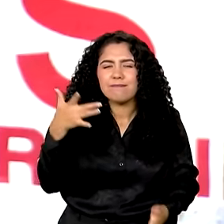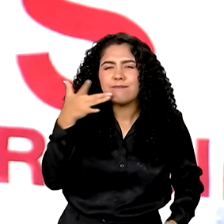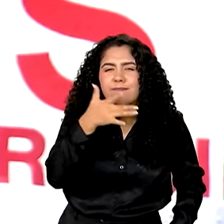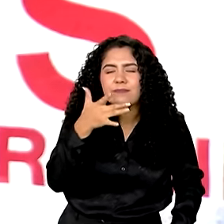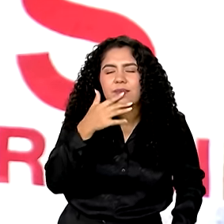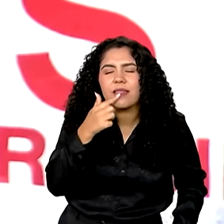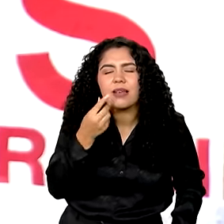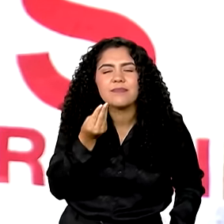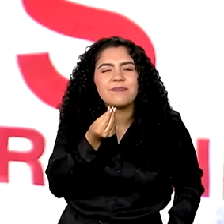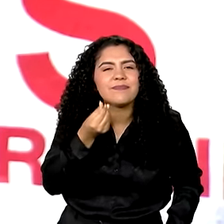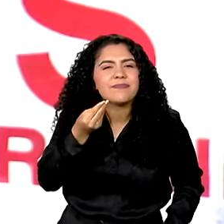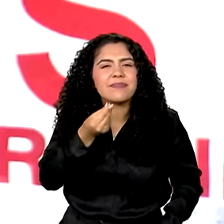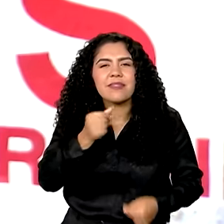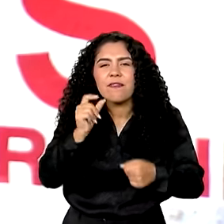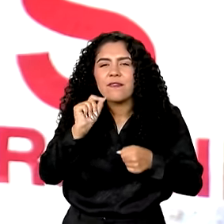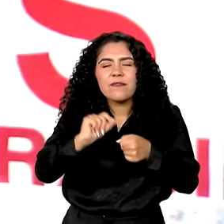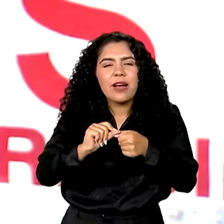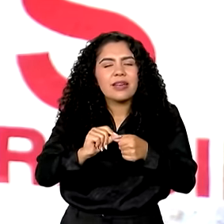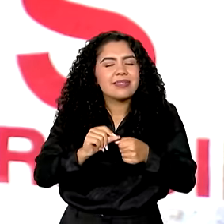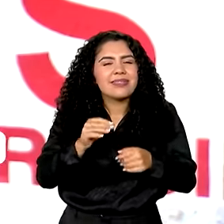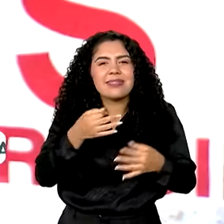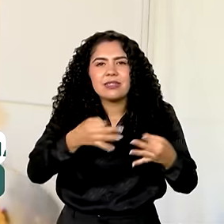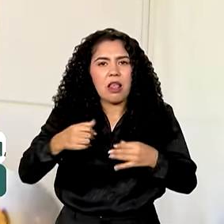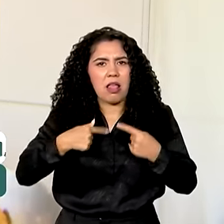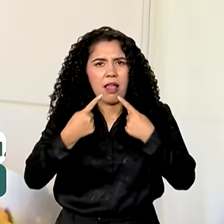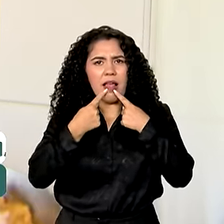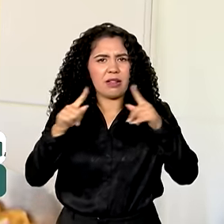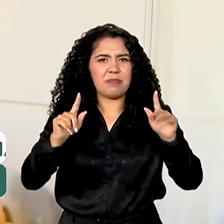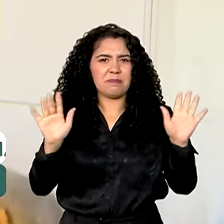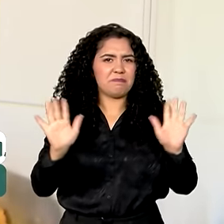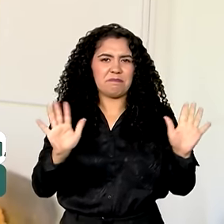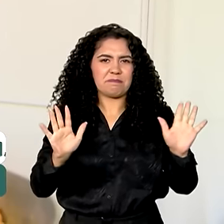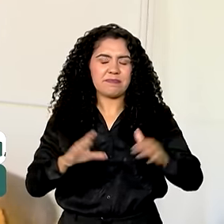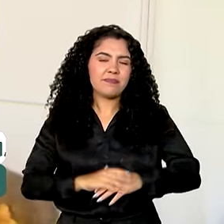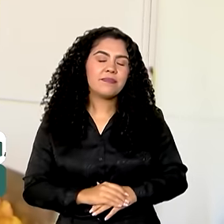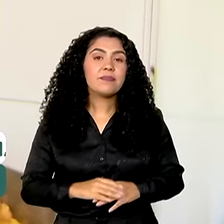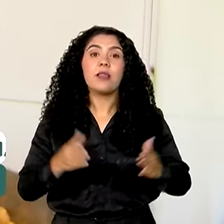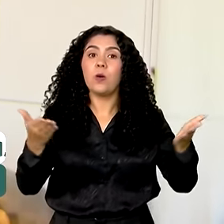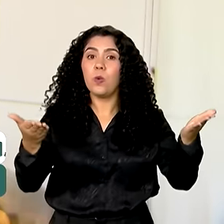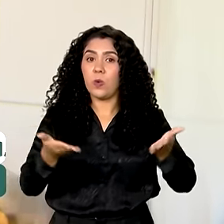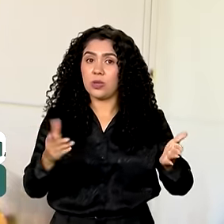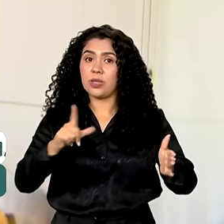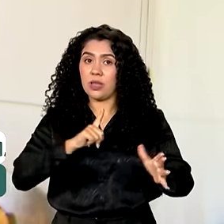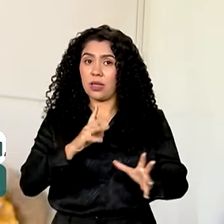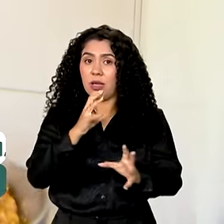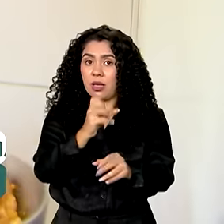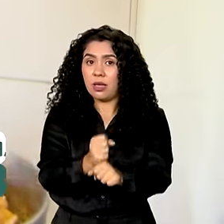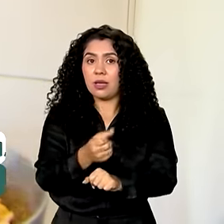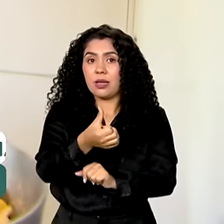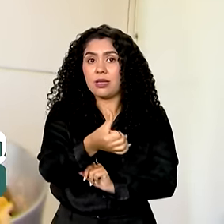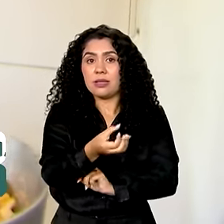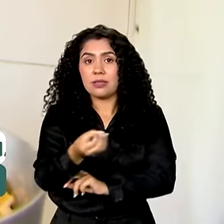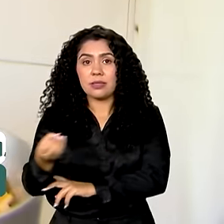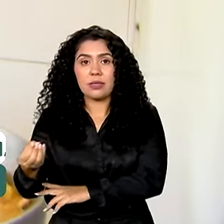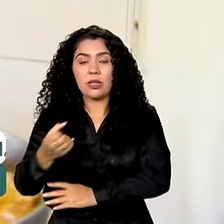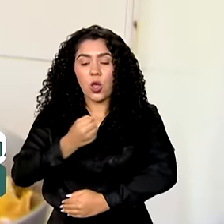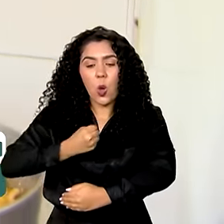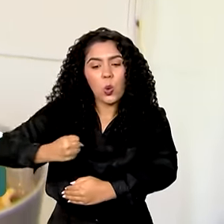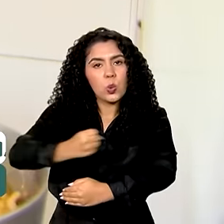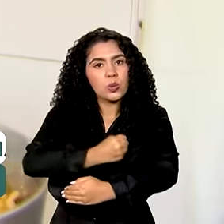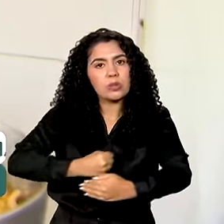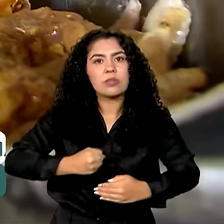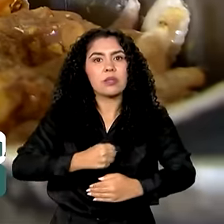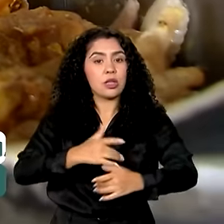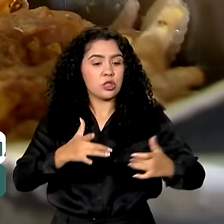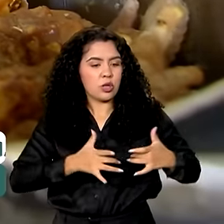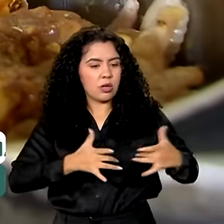Elas fazem sempre direitinho, não tem uma reclamagem de nada não. Hoje existem 600 cozinhas solidárias espalhadas pelo